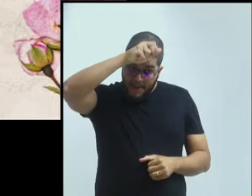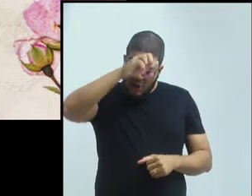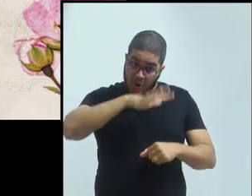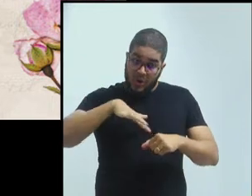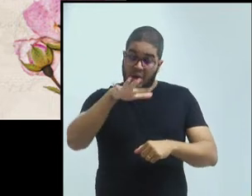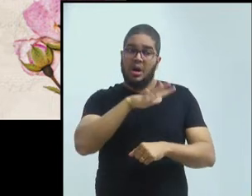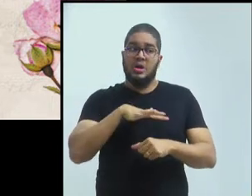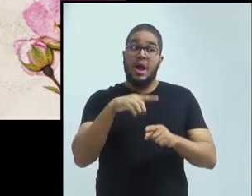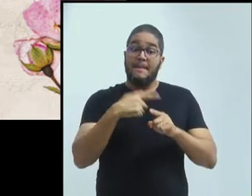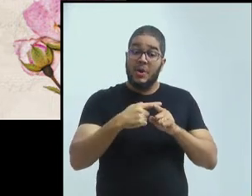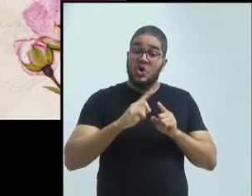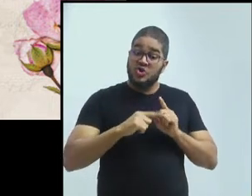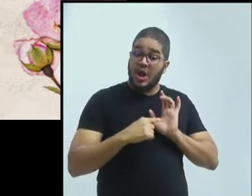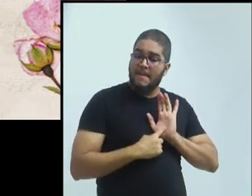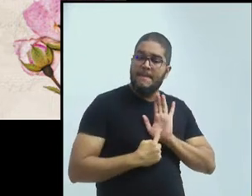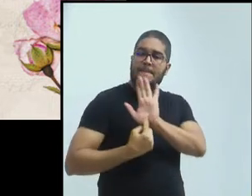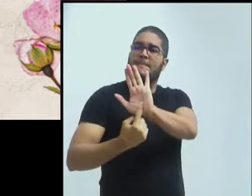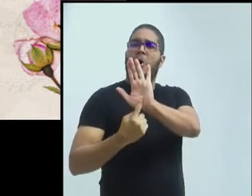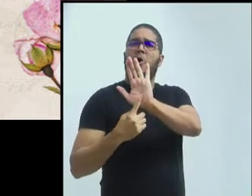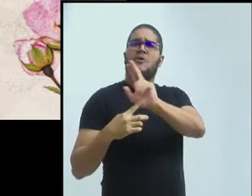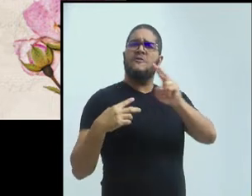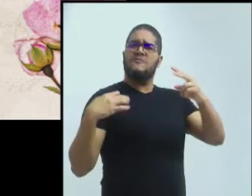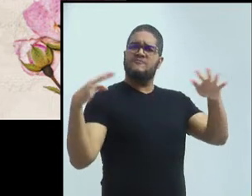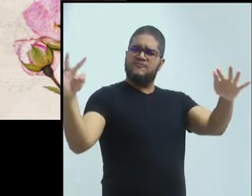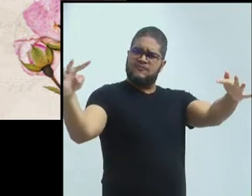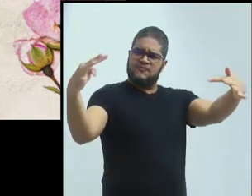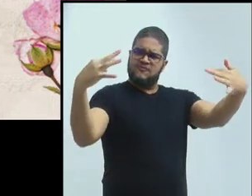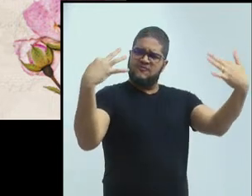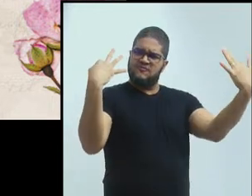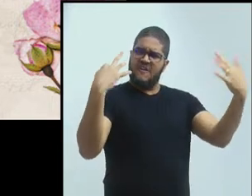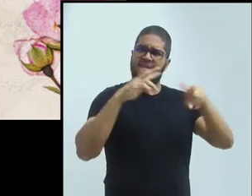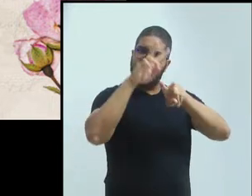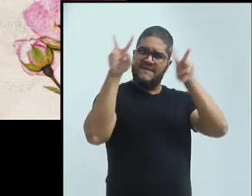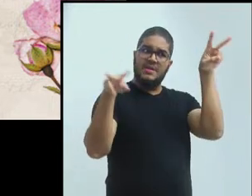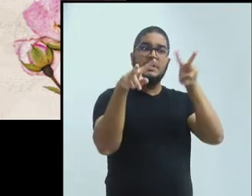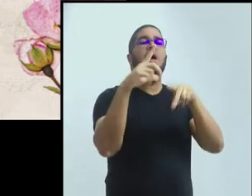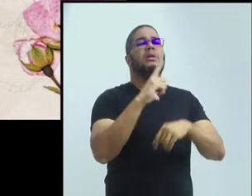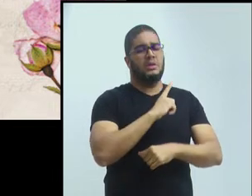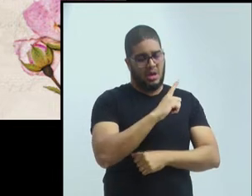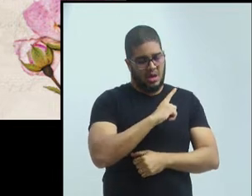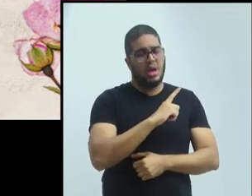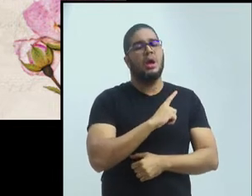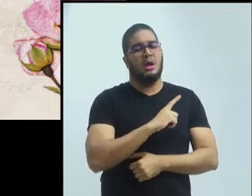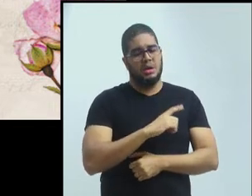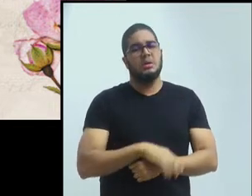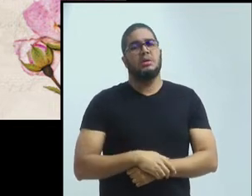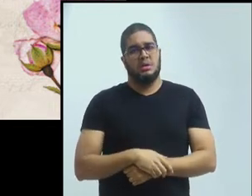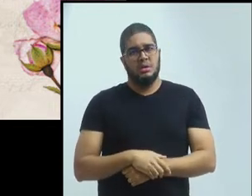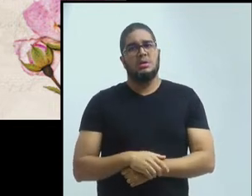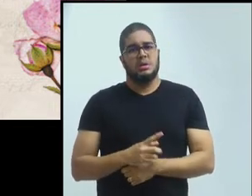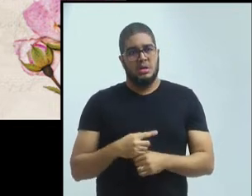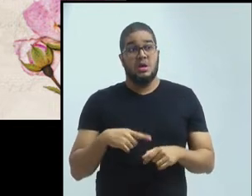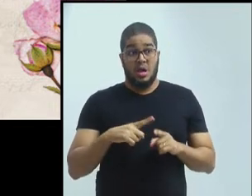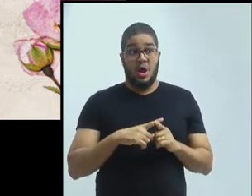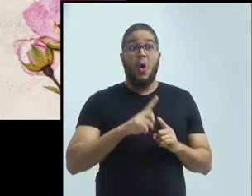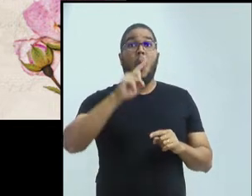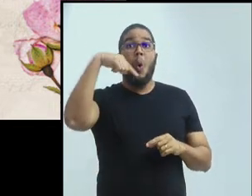grande visibilidade de internacionalização. Então, essa internacionalização